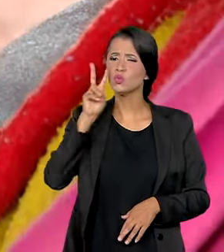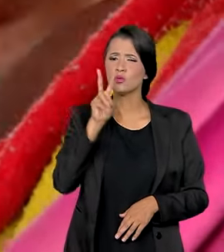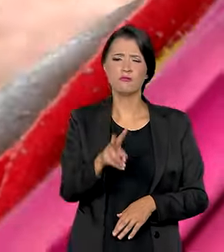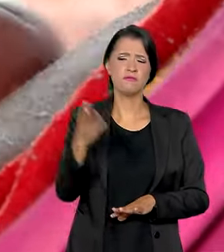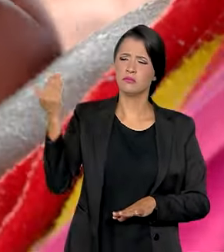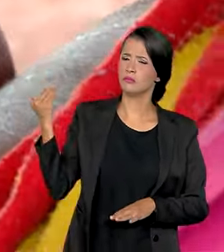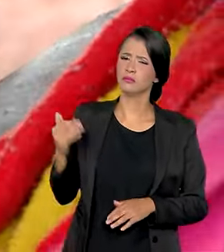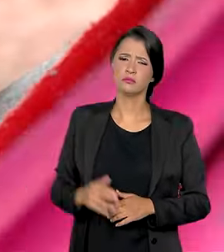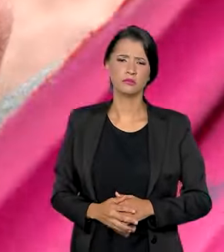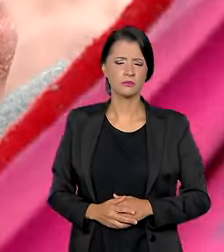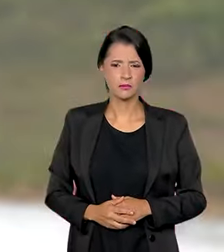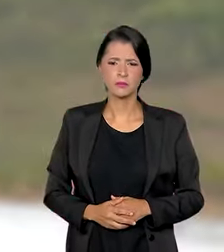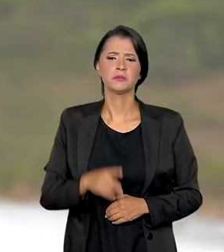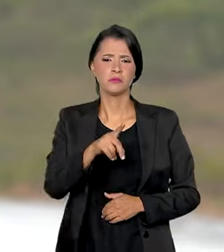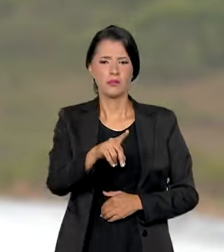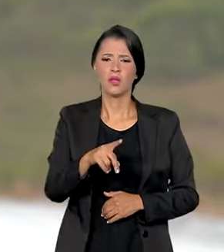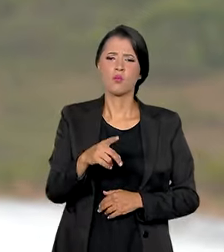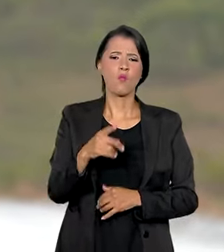enfrentando.